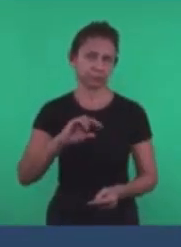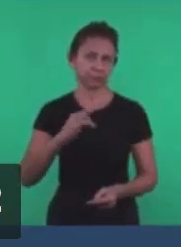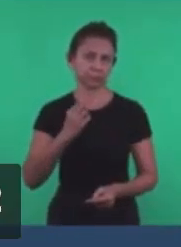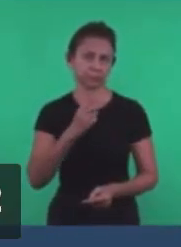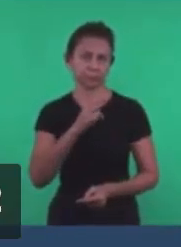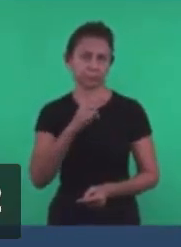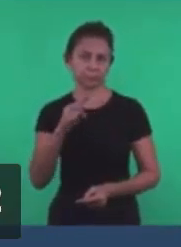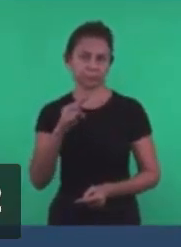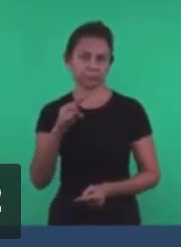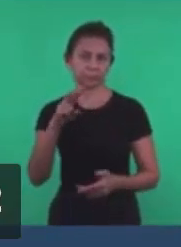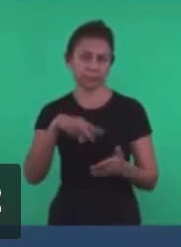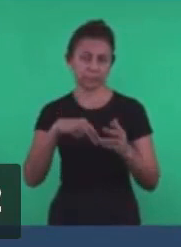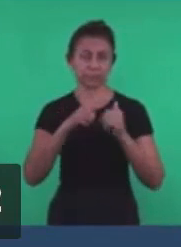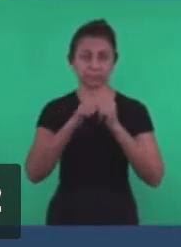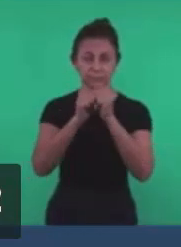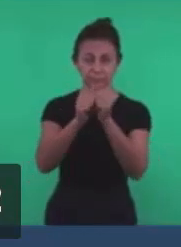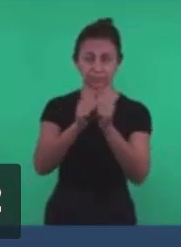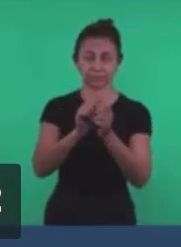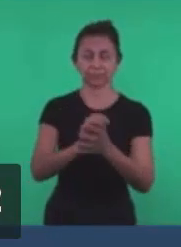Então vamos ler juntos